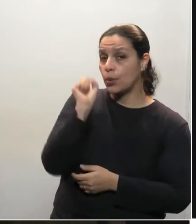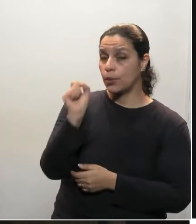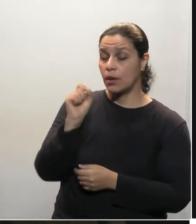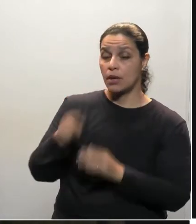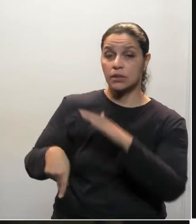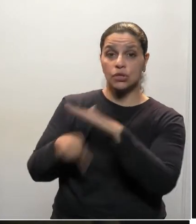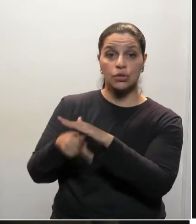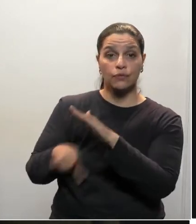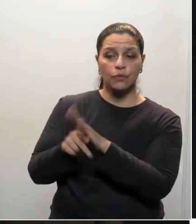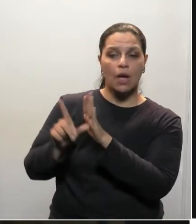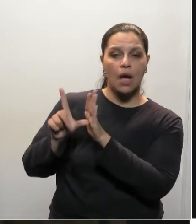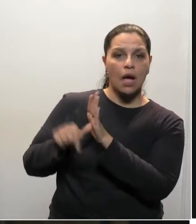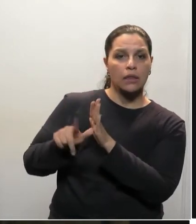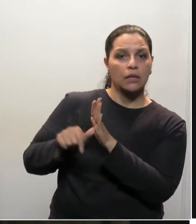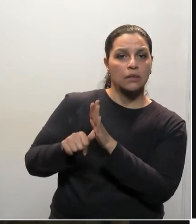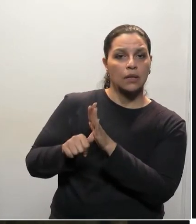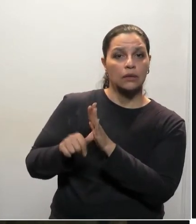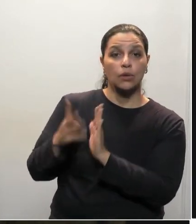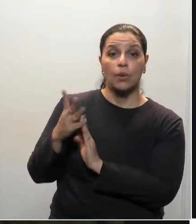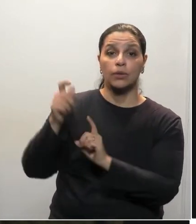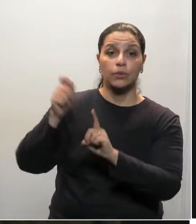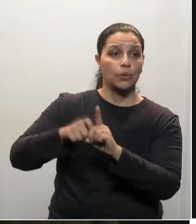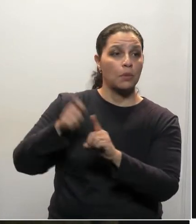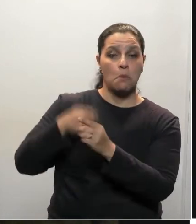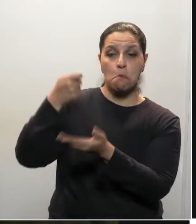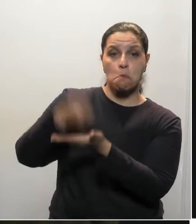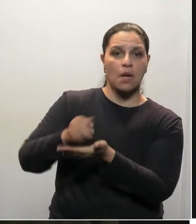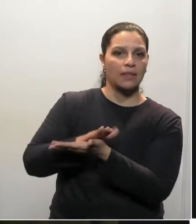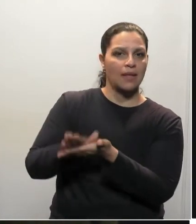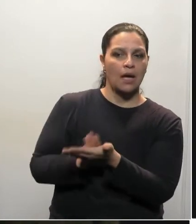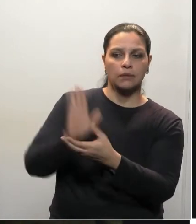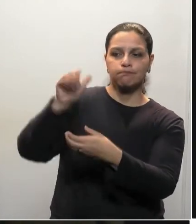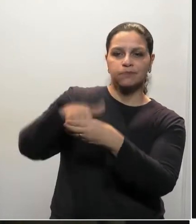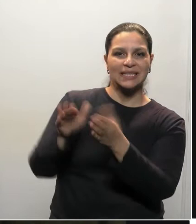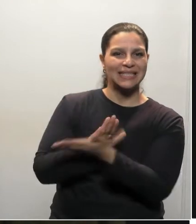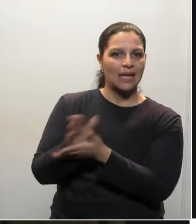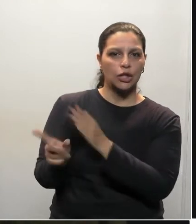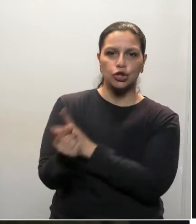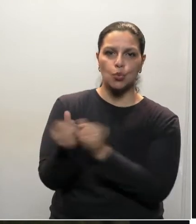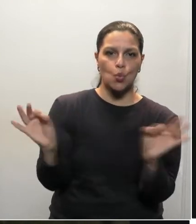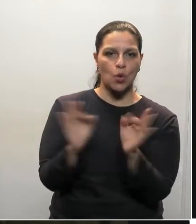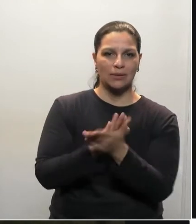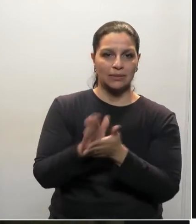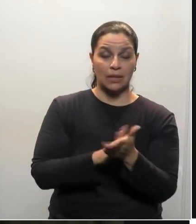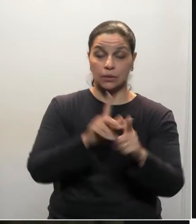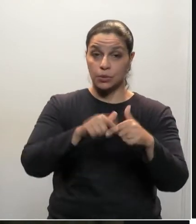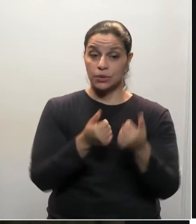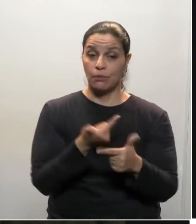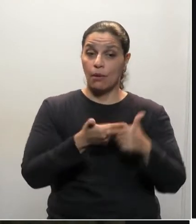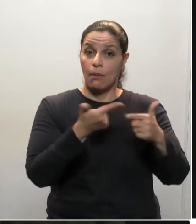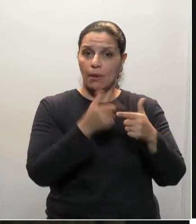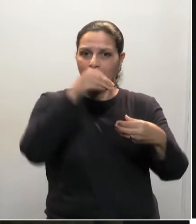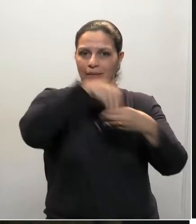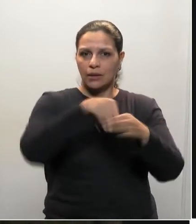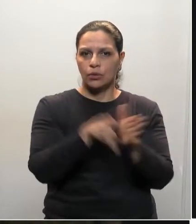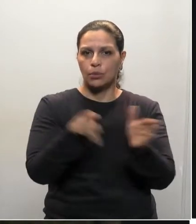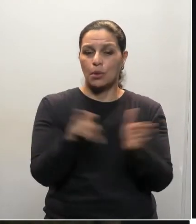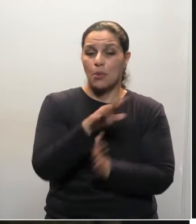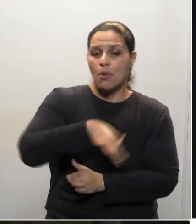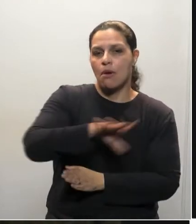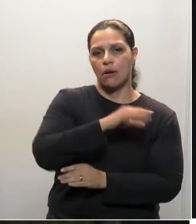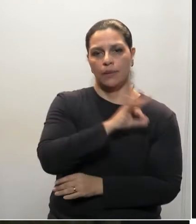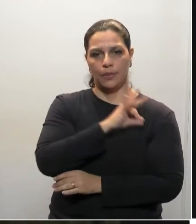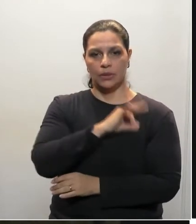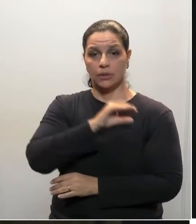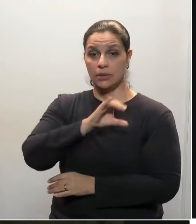está atrasado, já vai para quatro meses. E isso vem gerando uma série de problemas dentro do sistema da